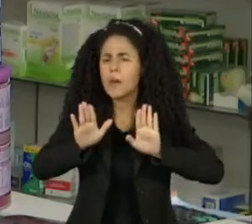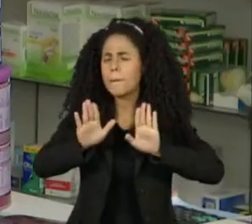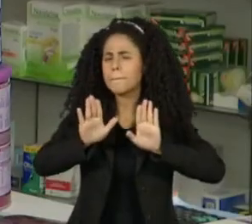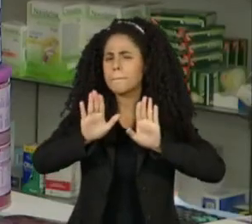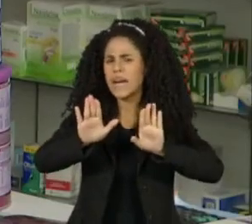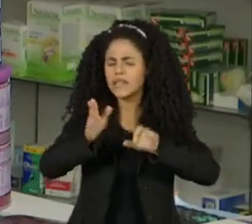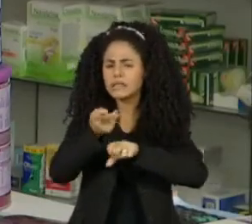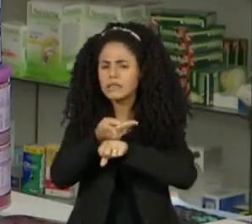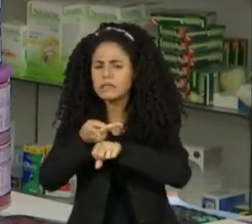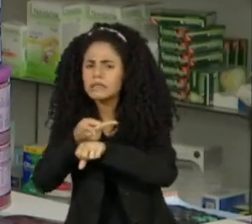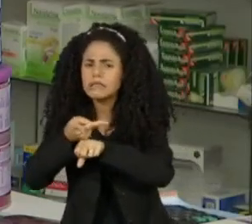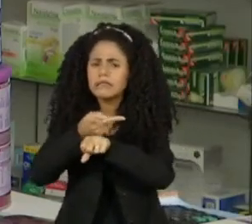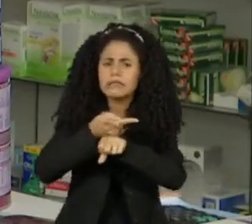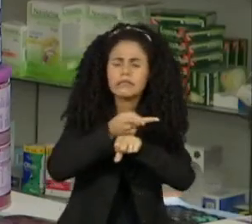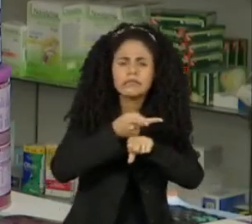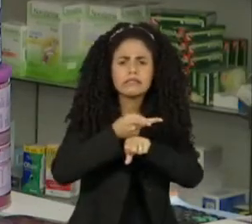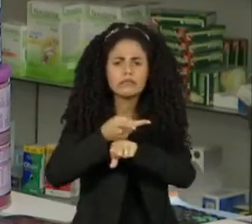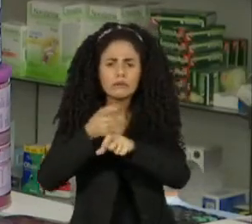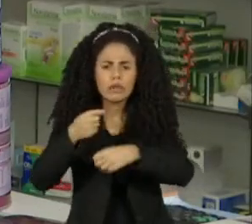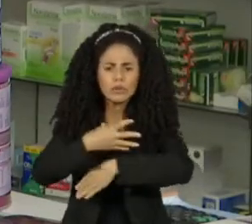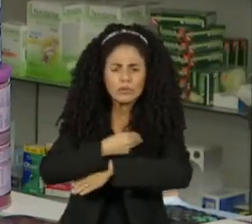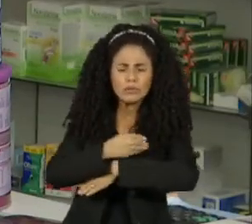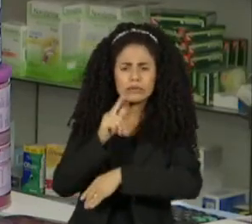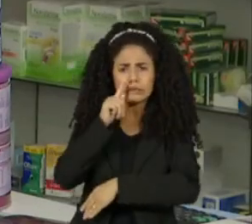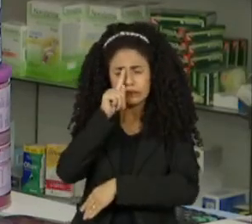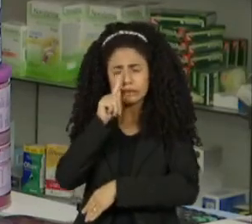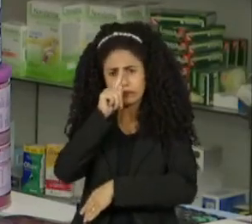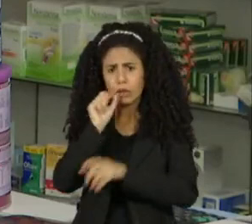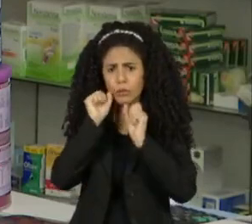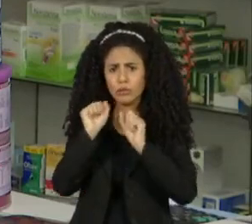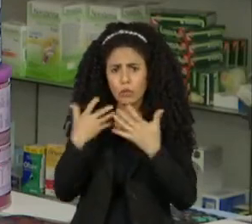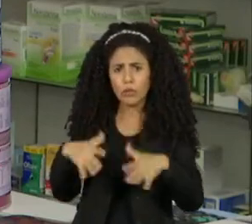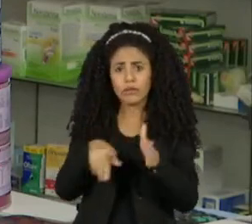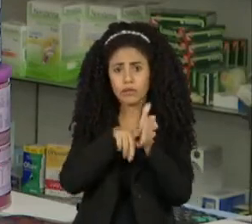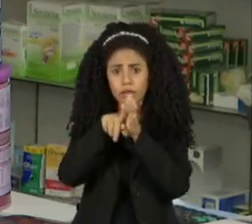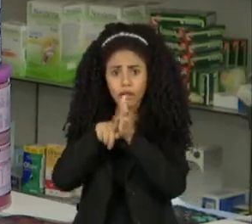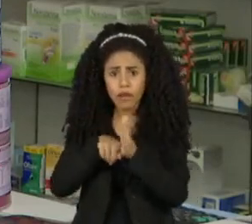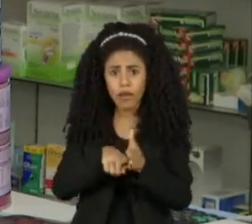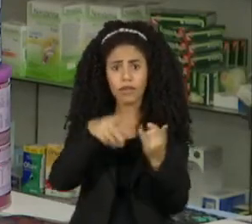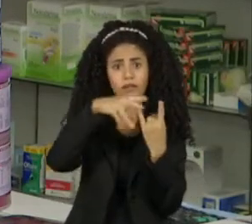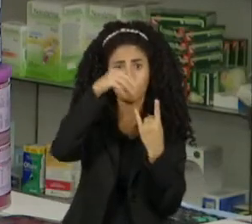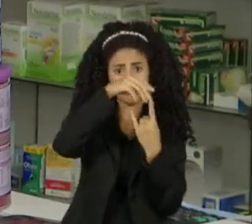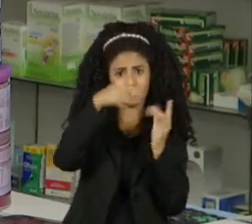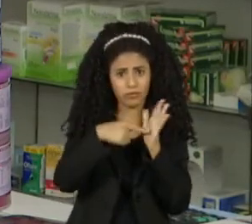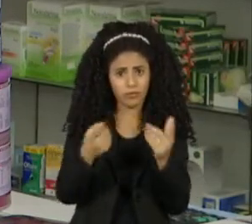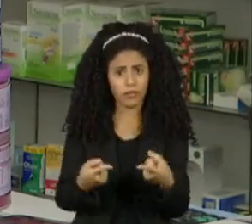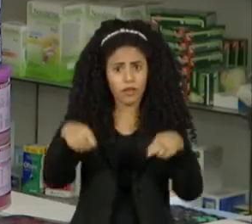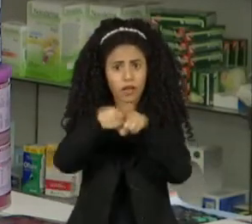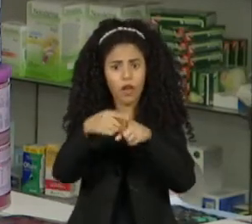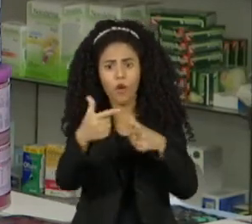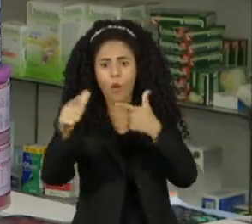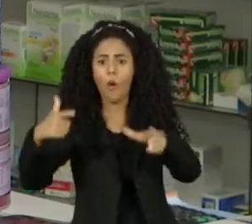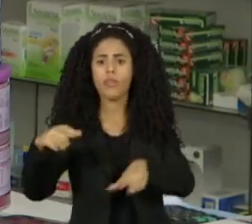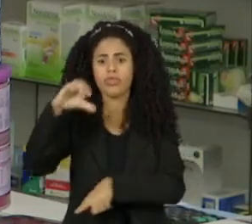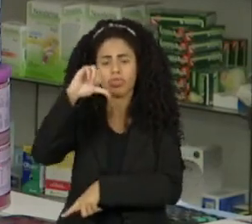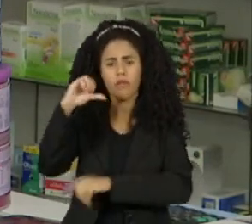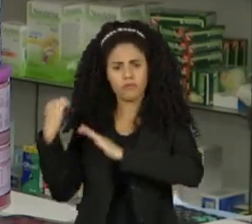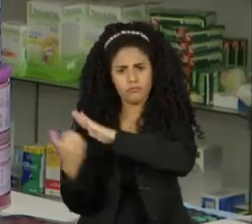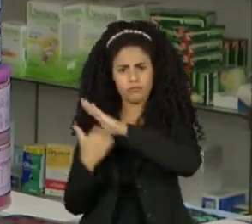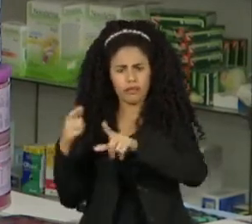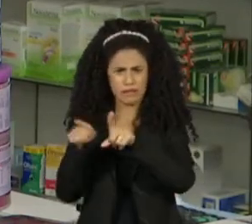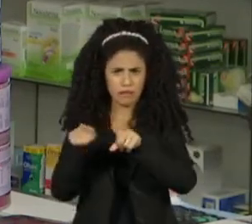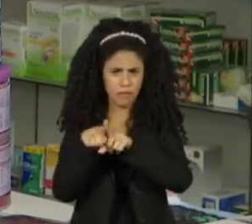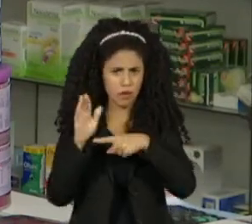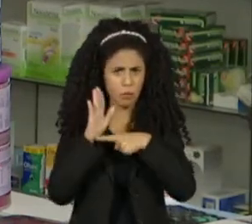pelo aumento na amamentação pode estar ameaçada. Um estudo publicado pela Fiocruz, em parceria com outras nove instituições,